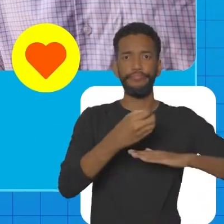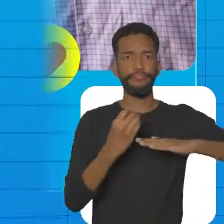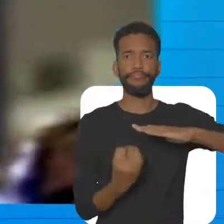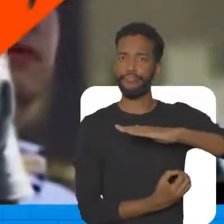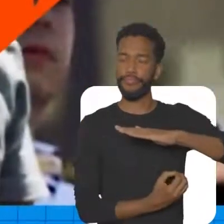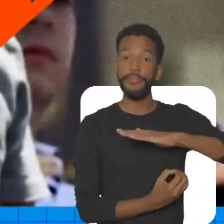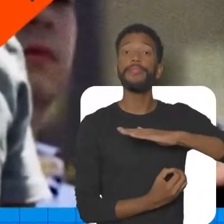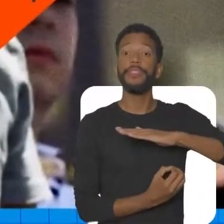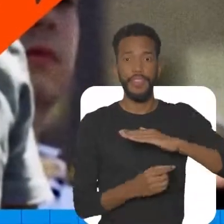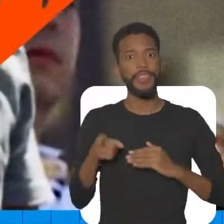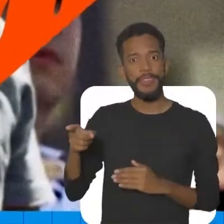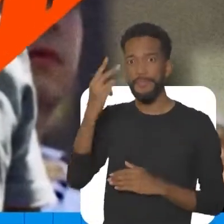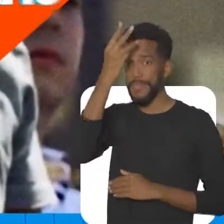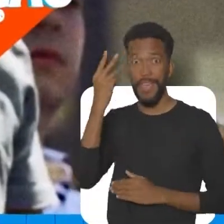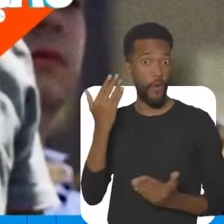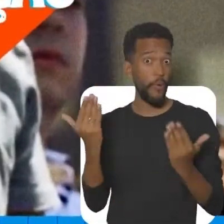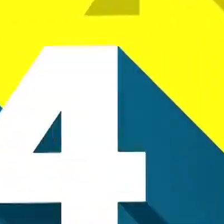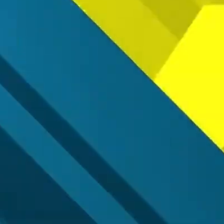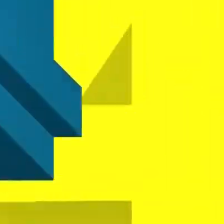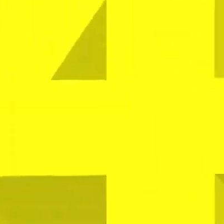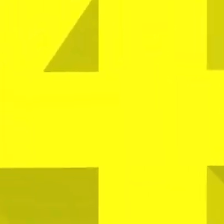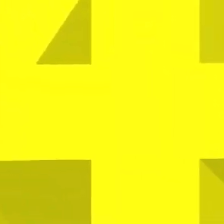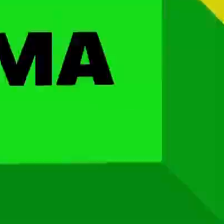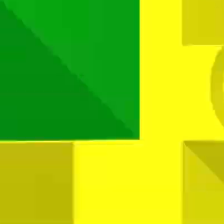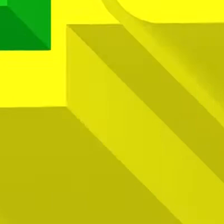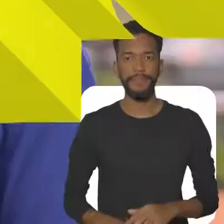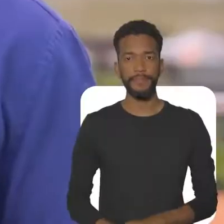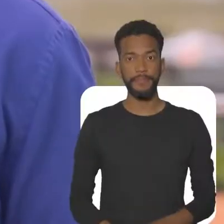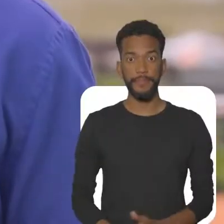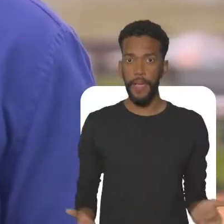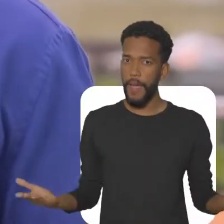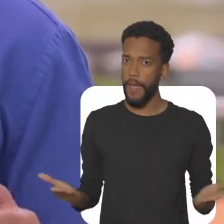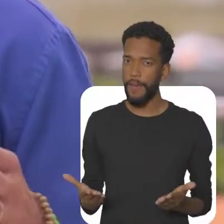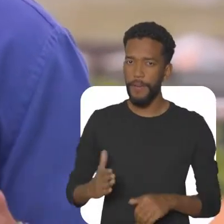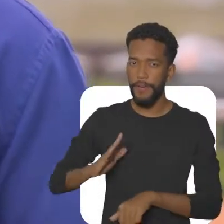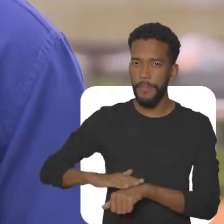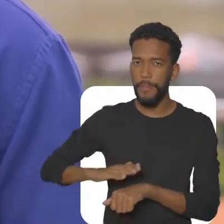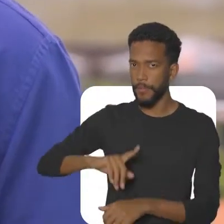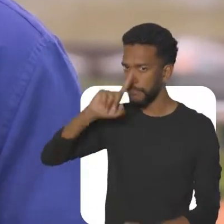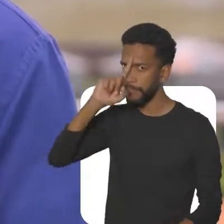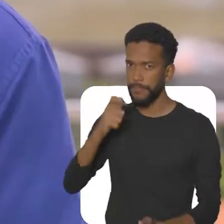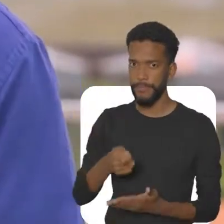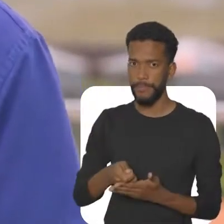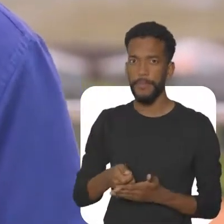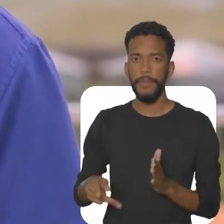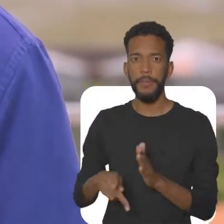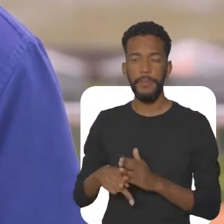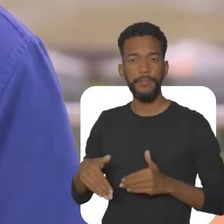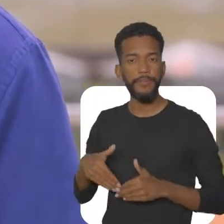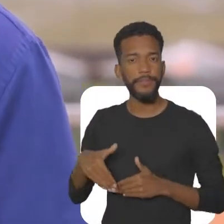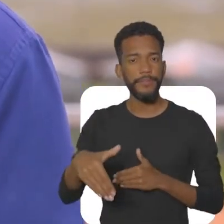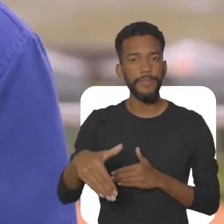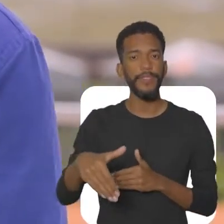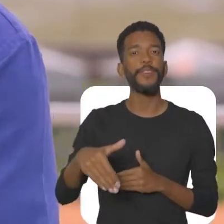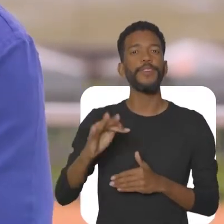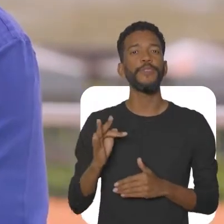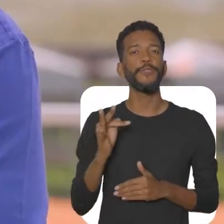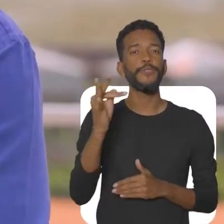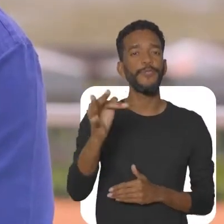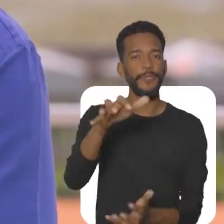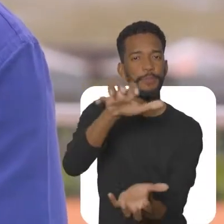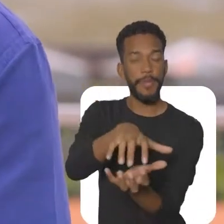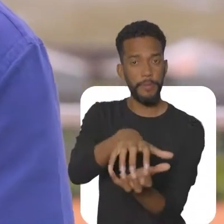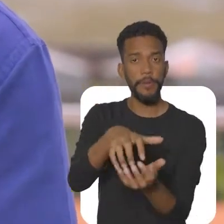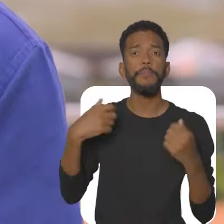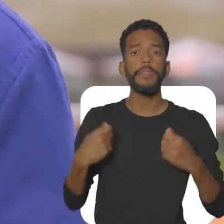país É Miguel, não tem comparação Chegamos ao momento decisivo para o futuro de Pernambuco E é preciso